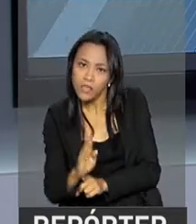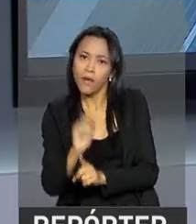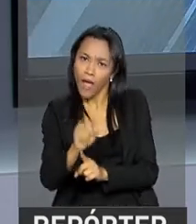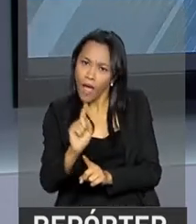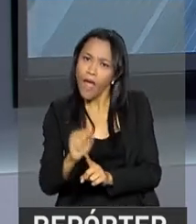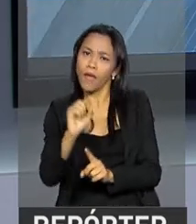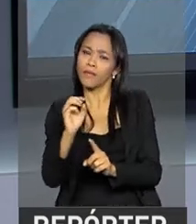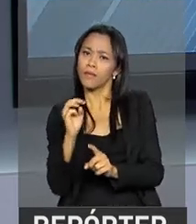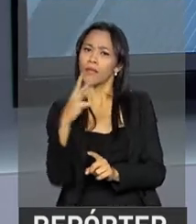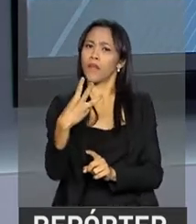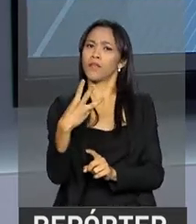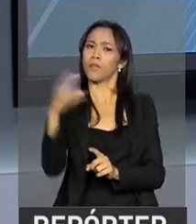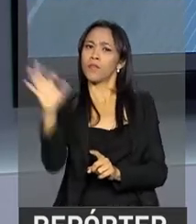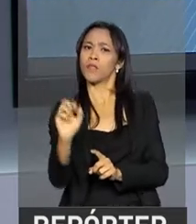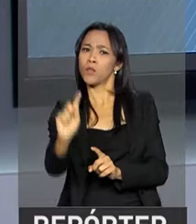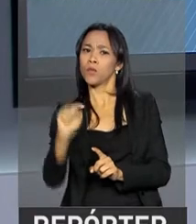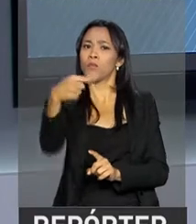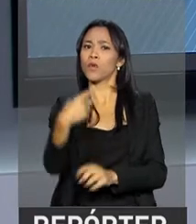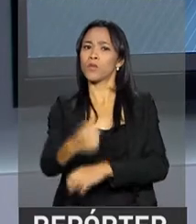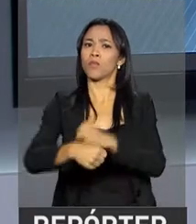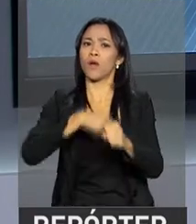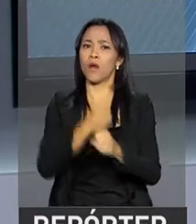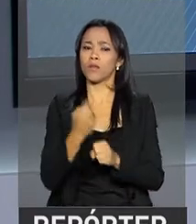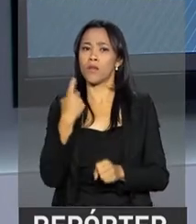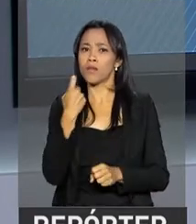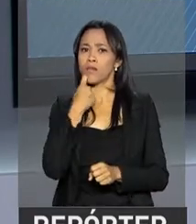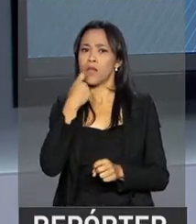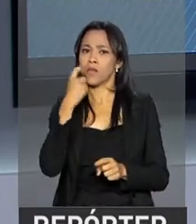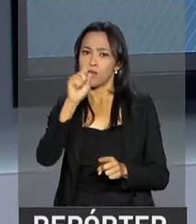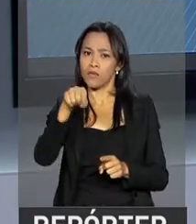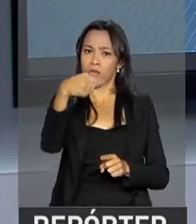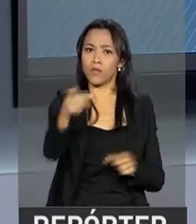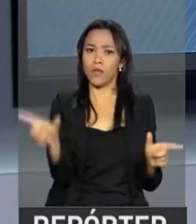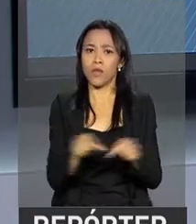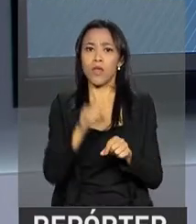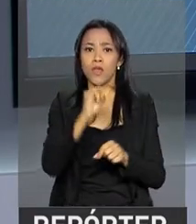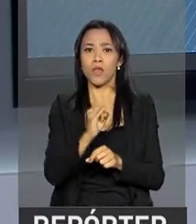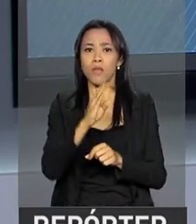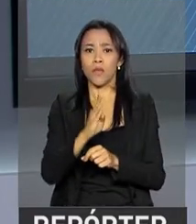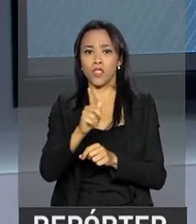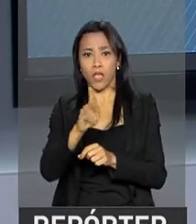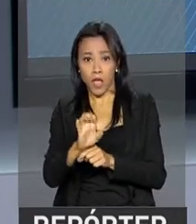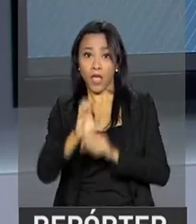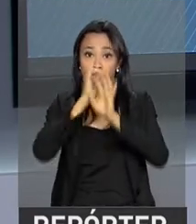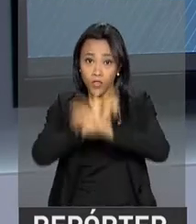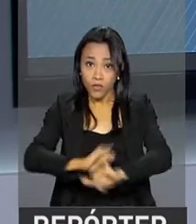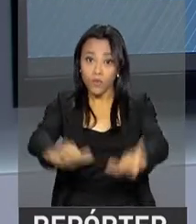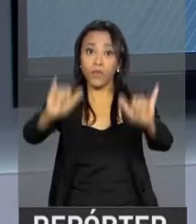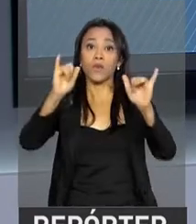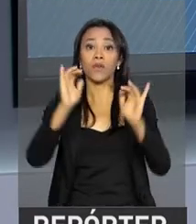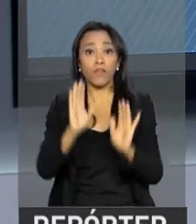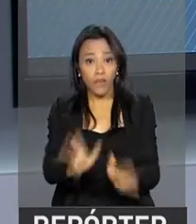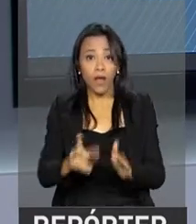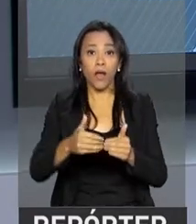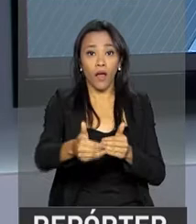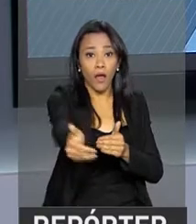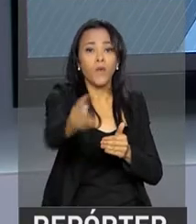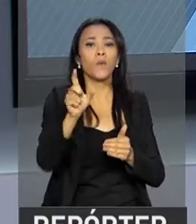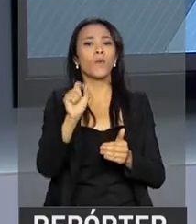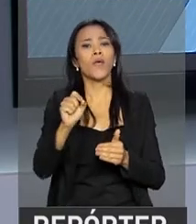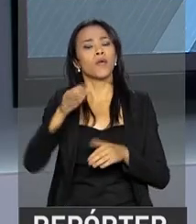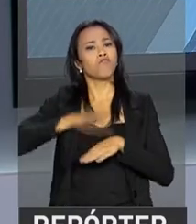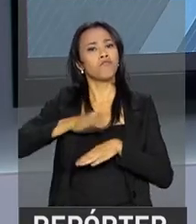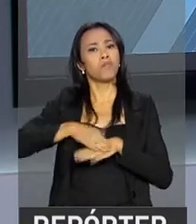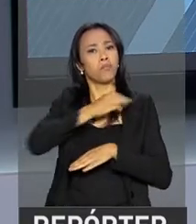ano. Na próxima sexta-feira, o IBGE divulga os números do crescimento do Brasil no segundo trimestre de 2017. Para Henrique